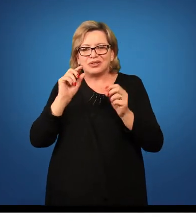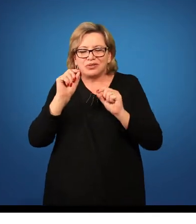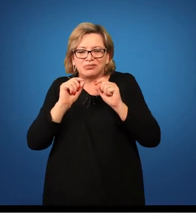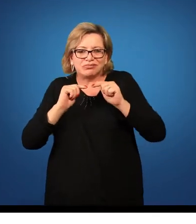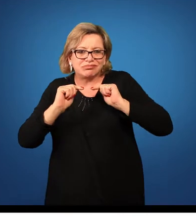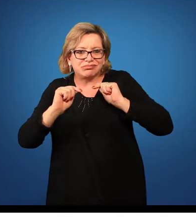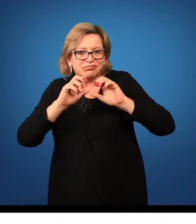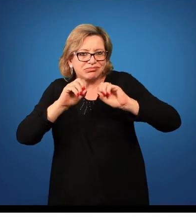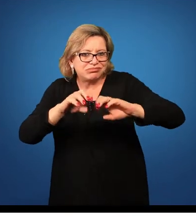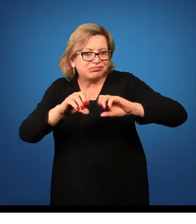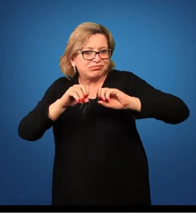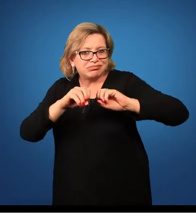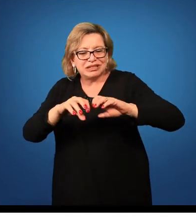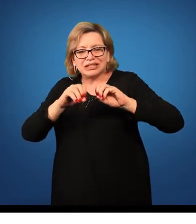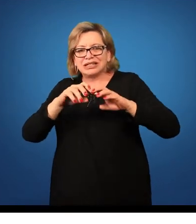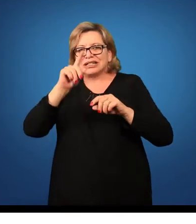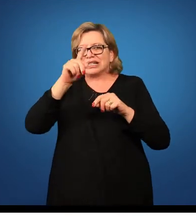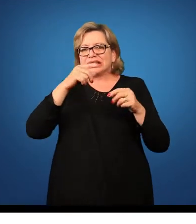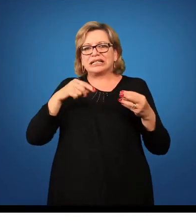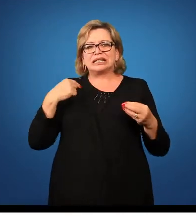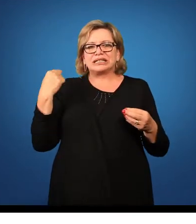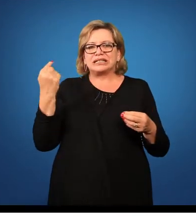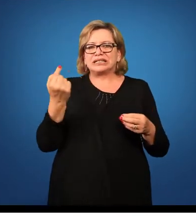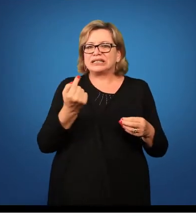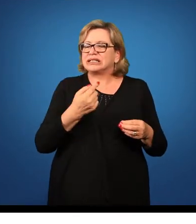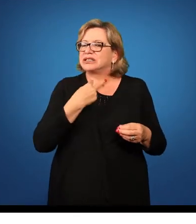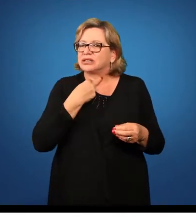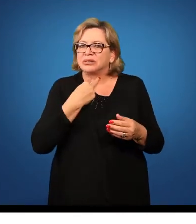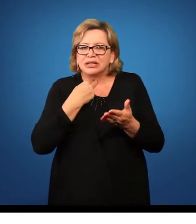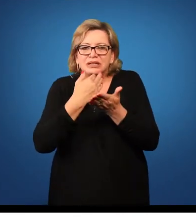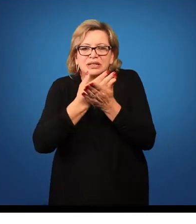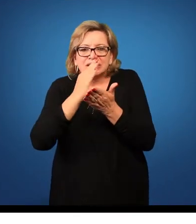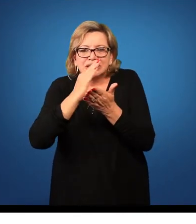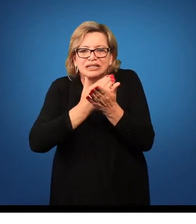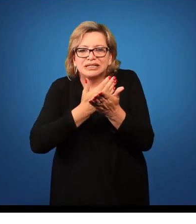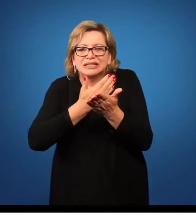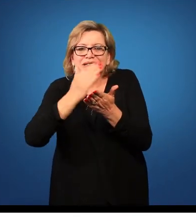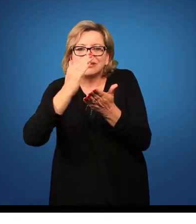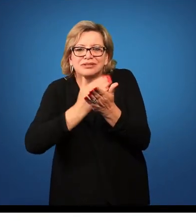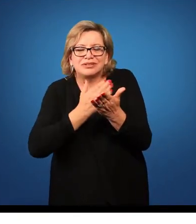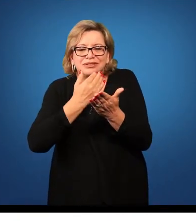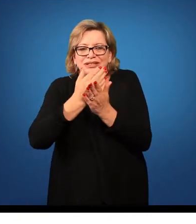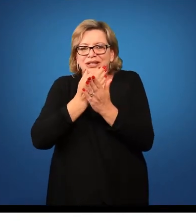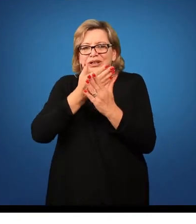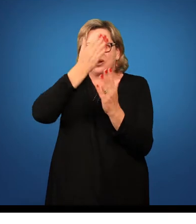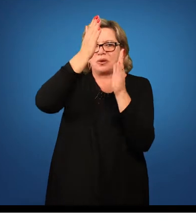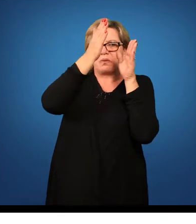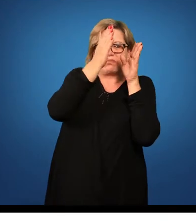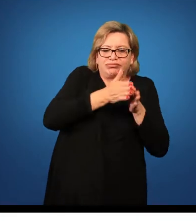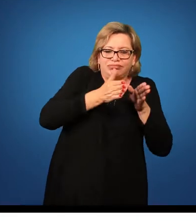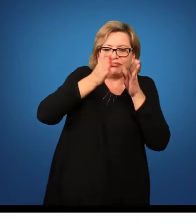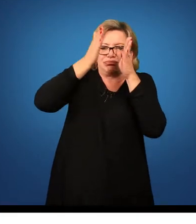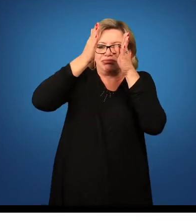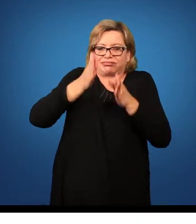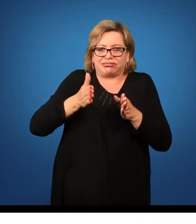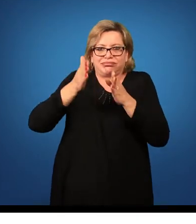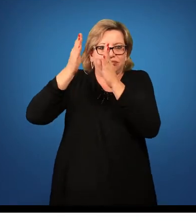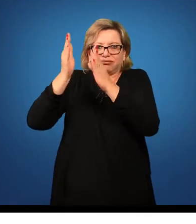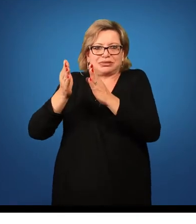pautado em não dividir como se fossem coisas